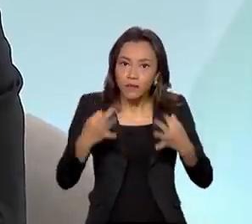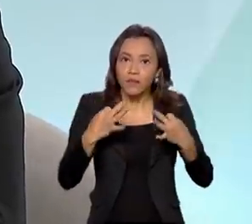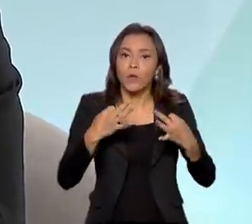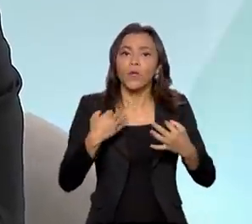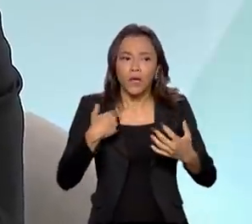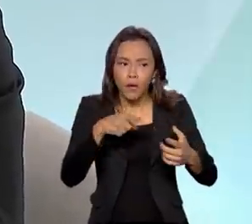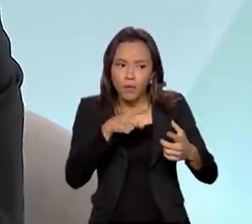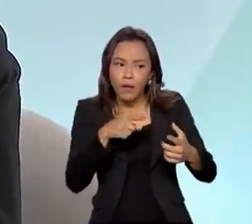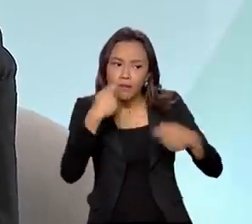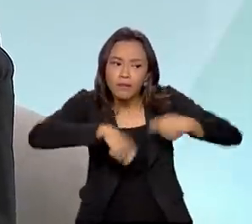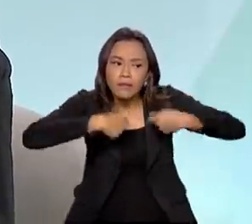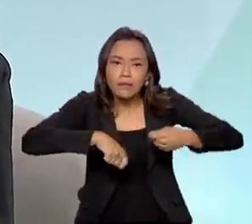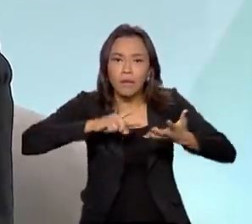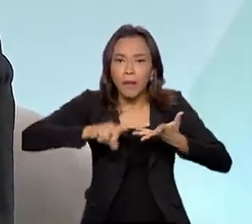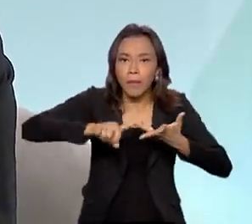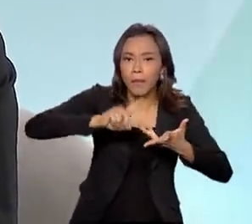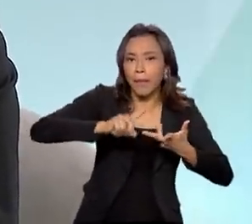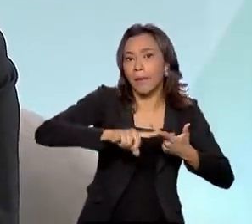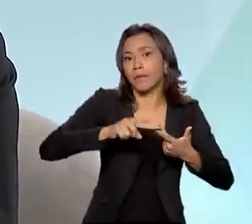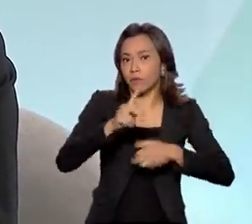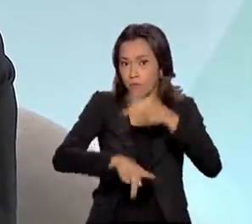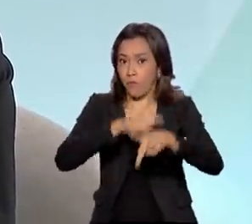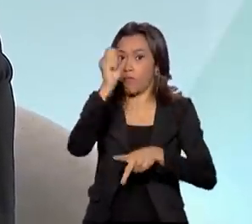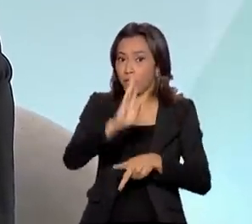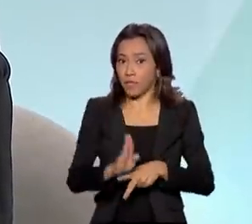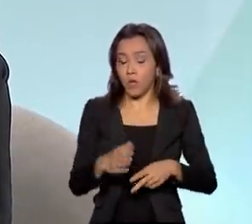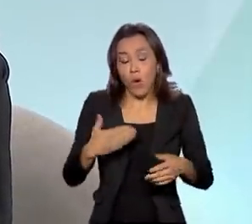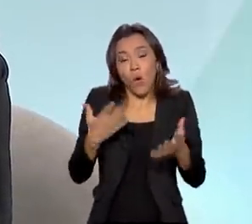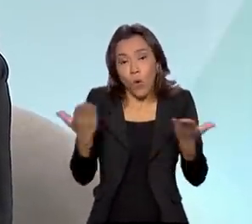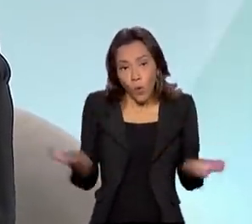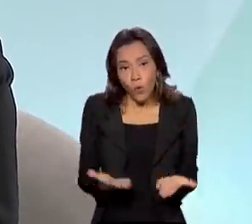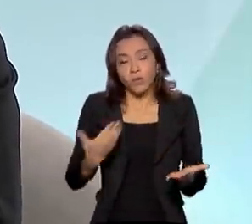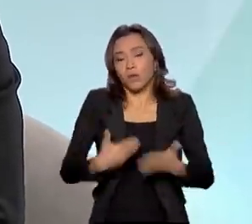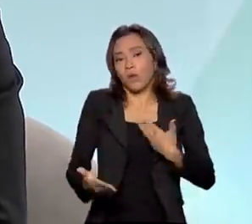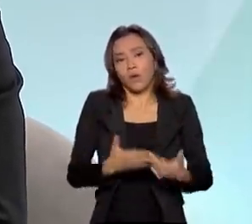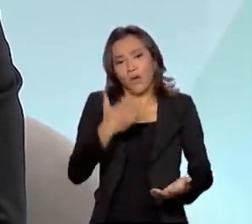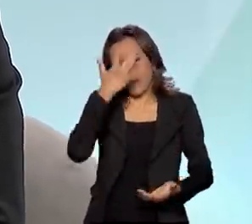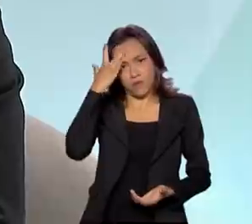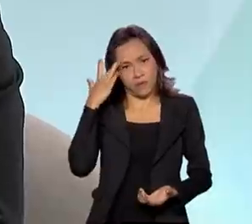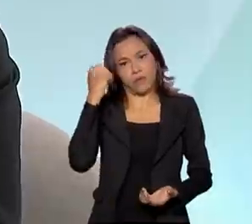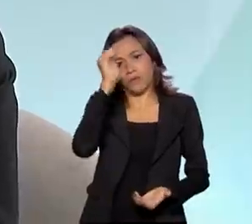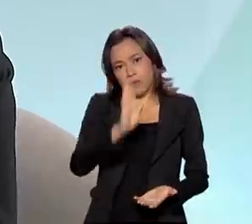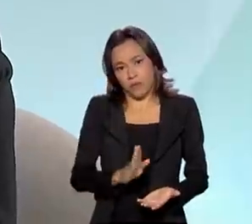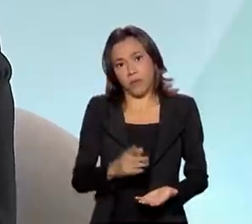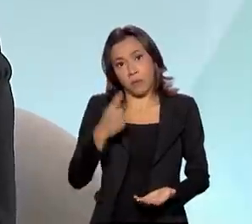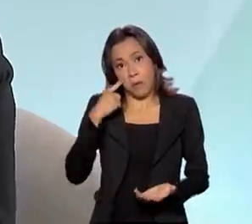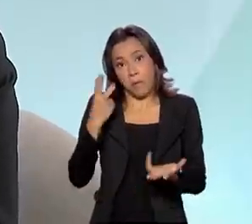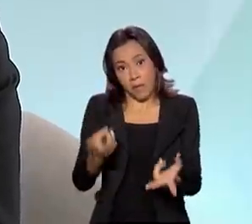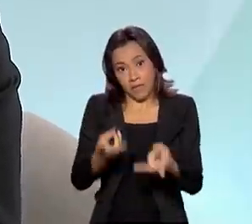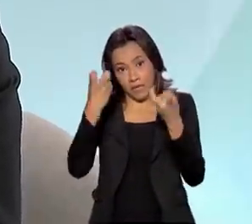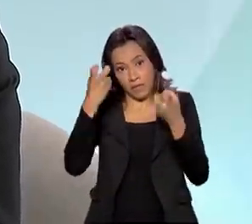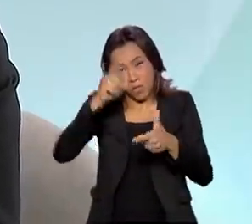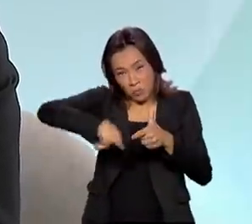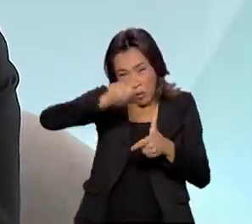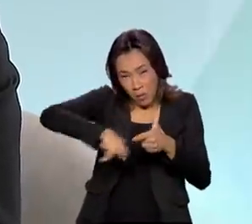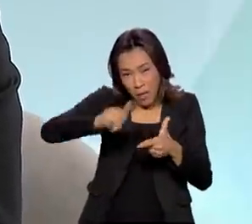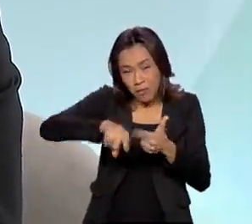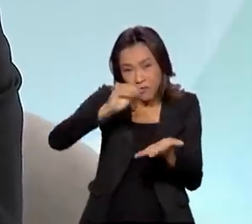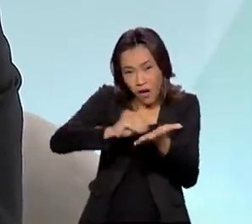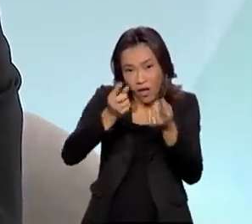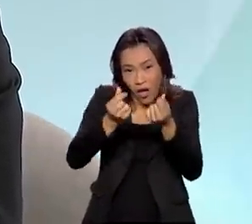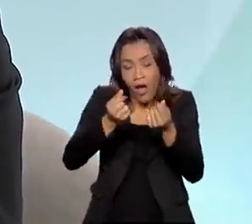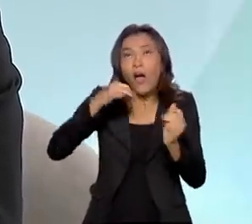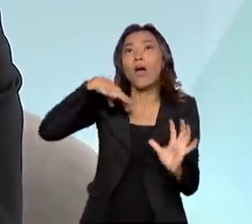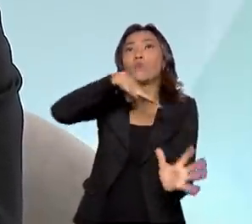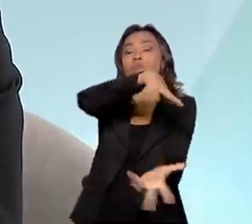que hoje isso seria até redundante, pois qualquer cidadão brasileiro percebe que a crise é global, a situação social,